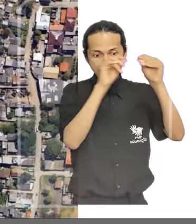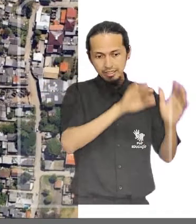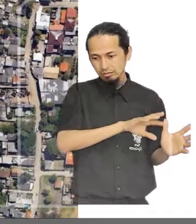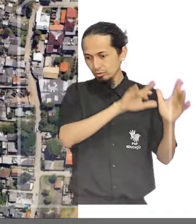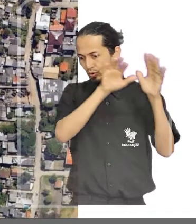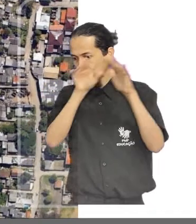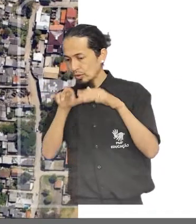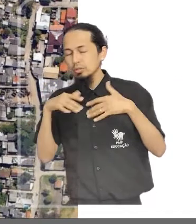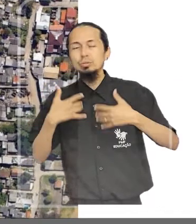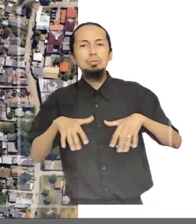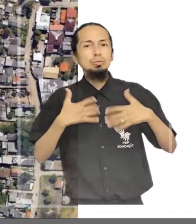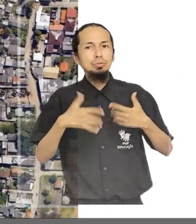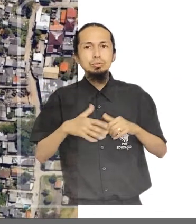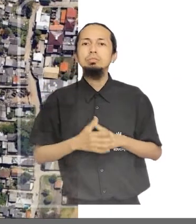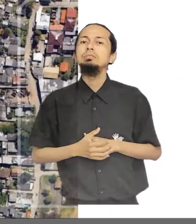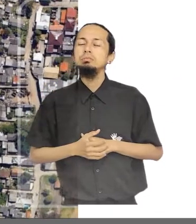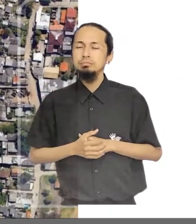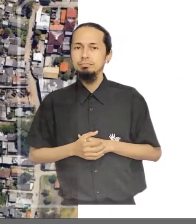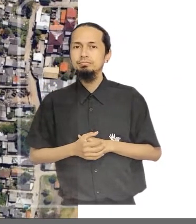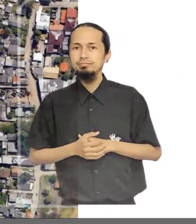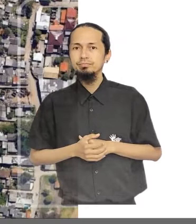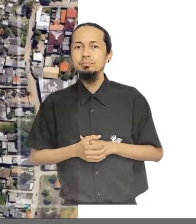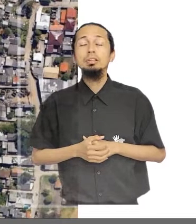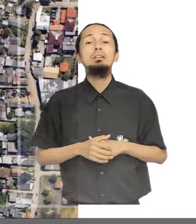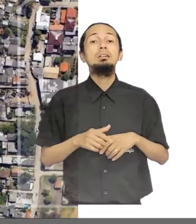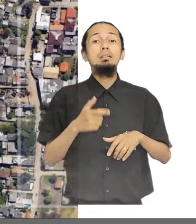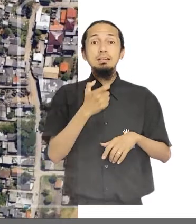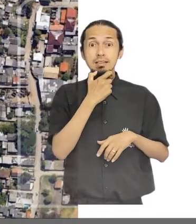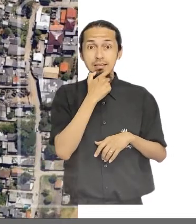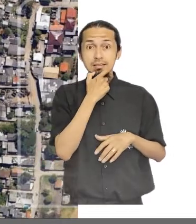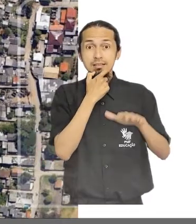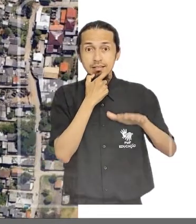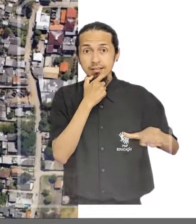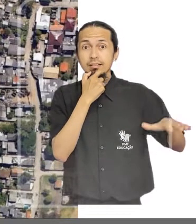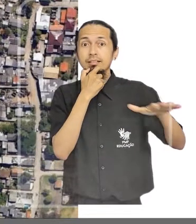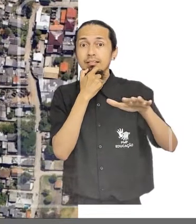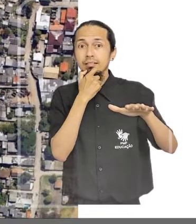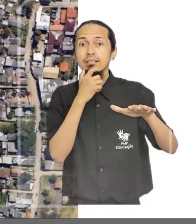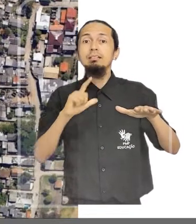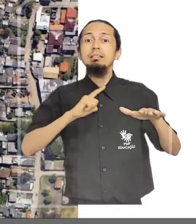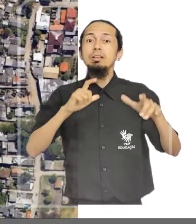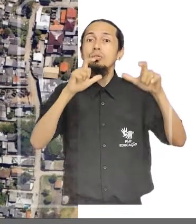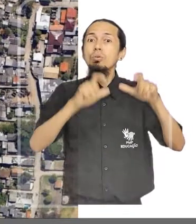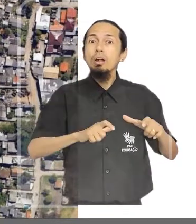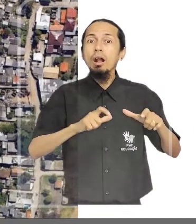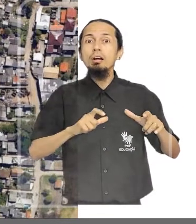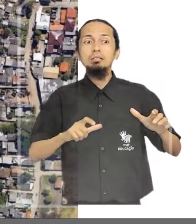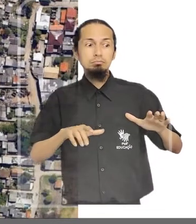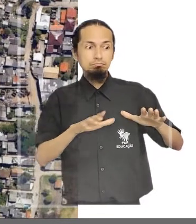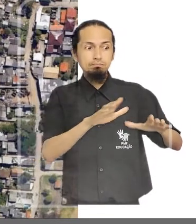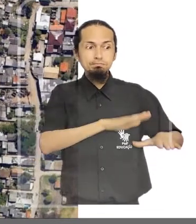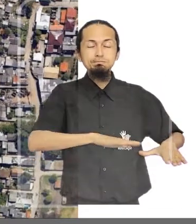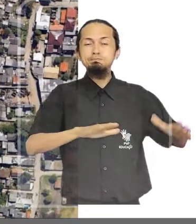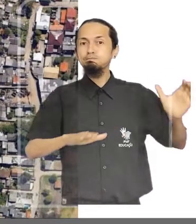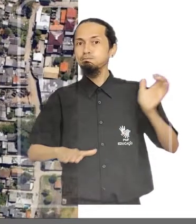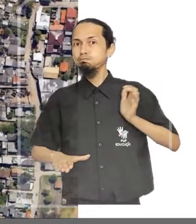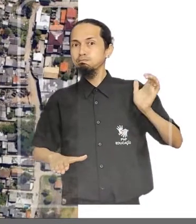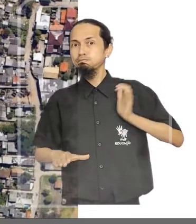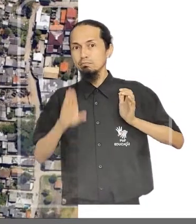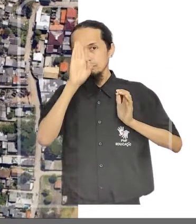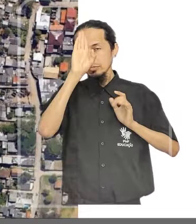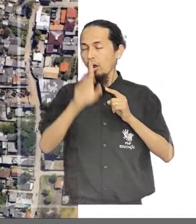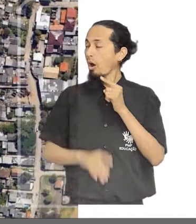dunas sobre as casas. No Distrito dos Ingleses, vemos áreas com grande concentração de renda, principalmente nas